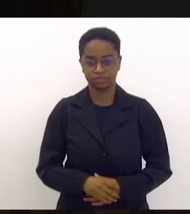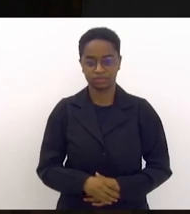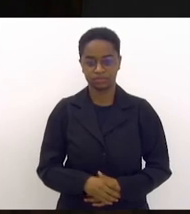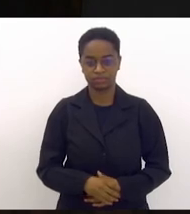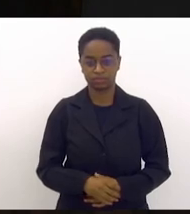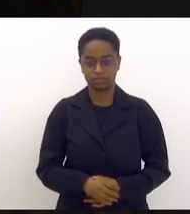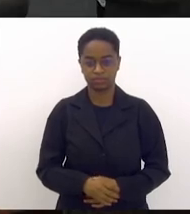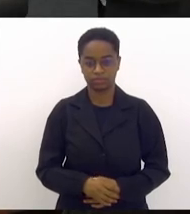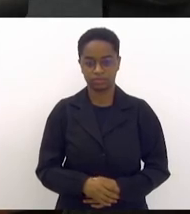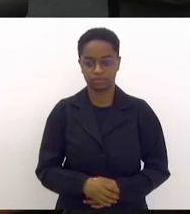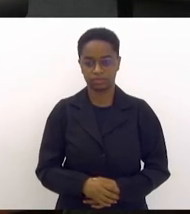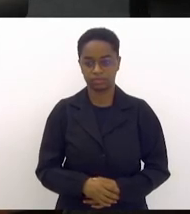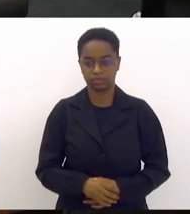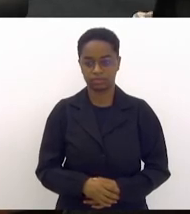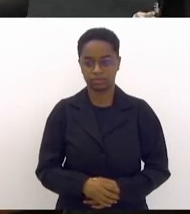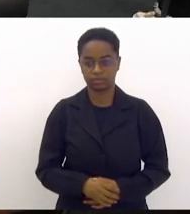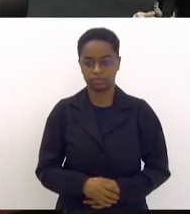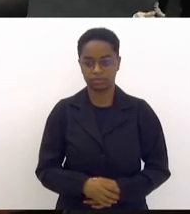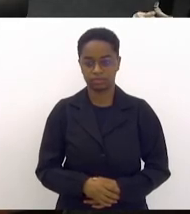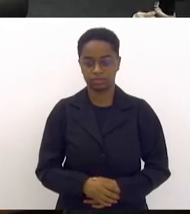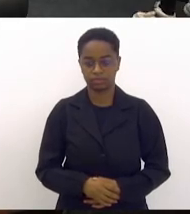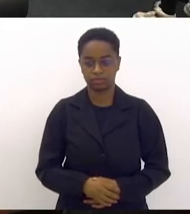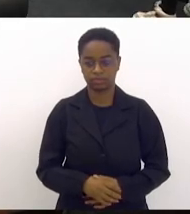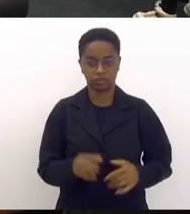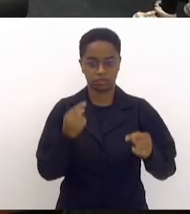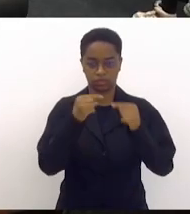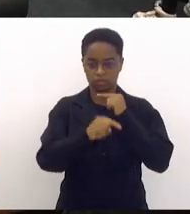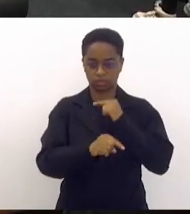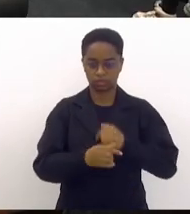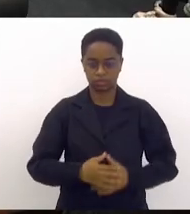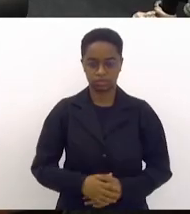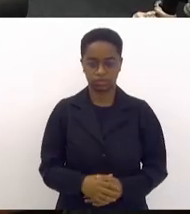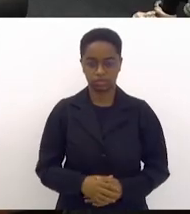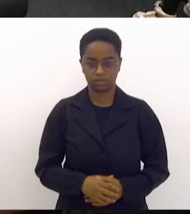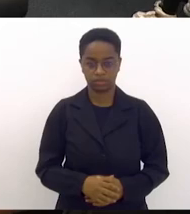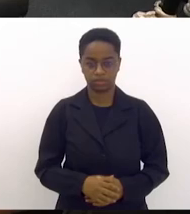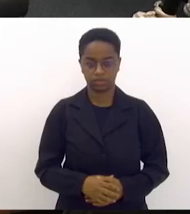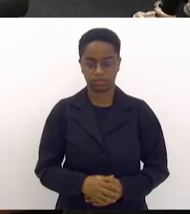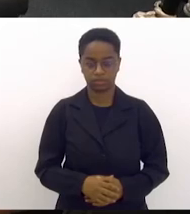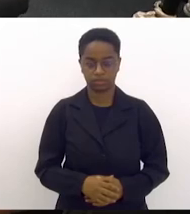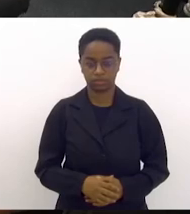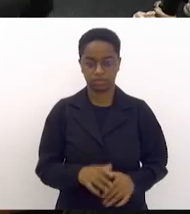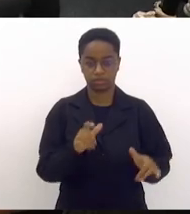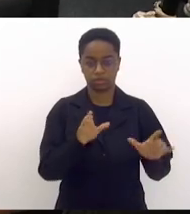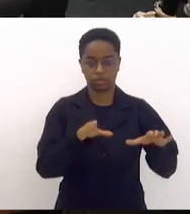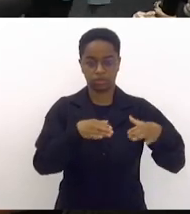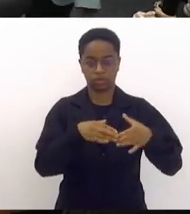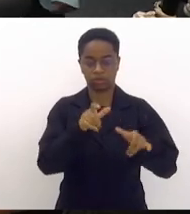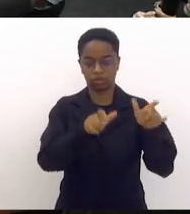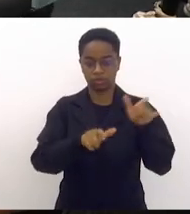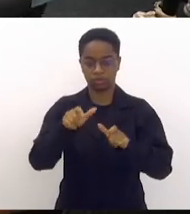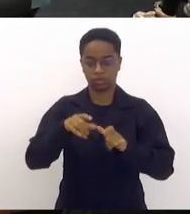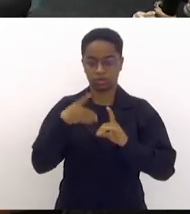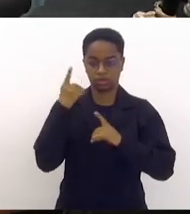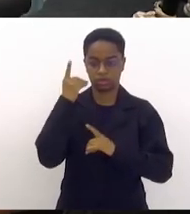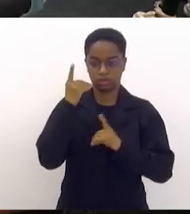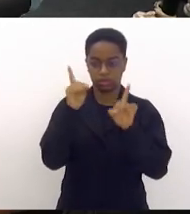É contrário. Contrário. Pela comissão de pessoas com deficiência.